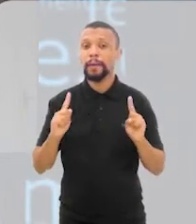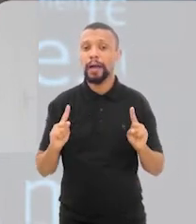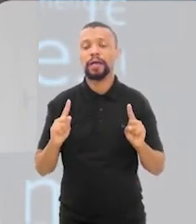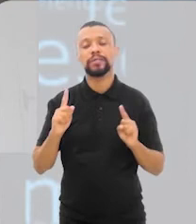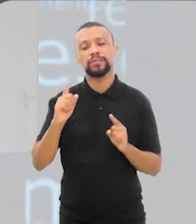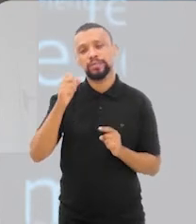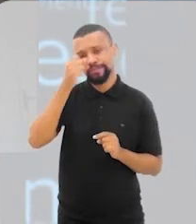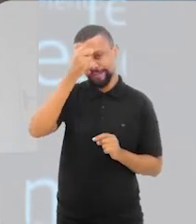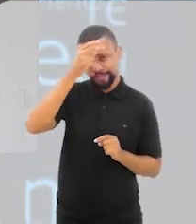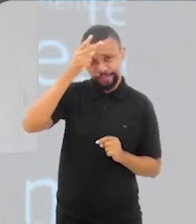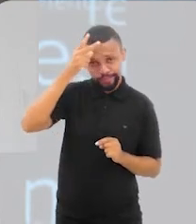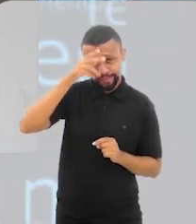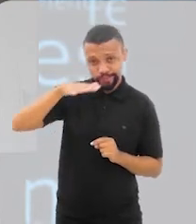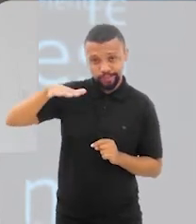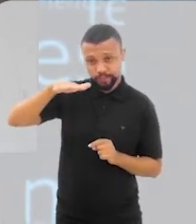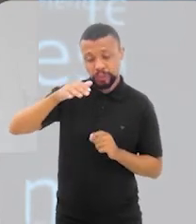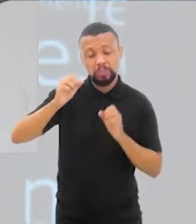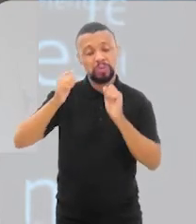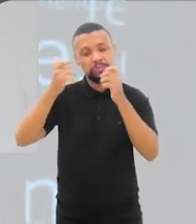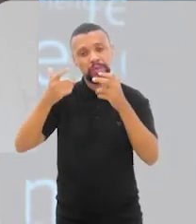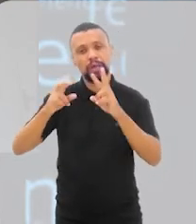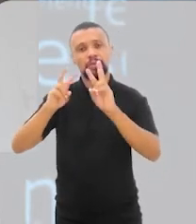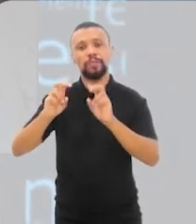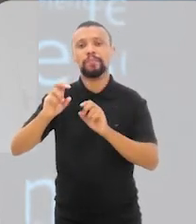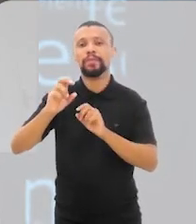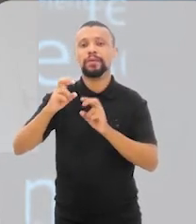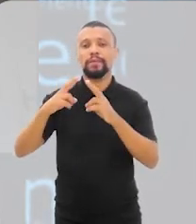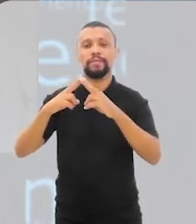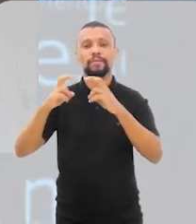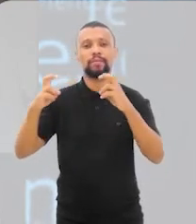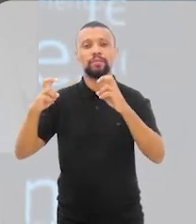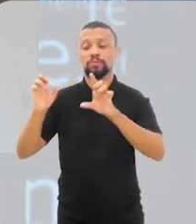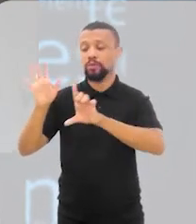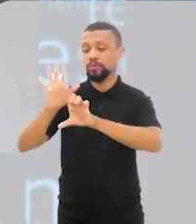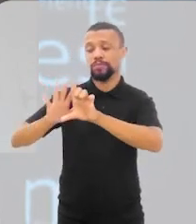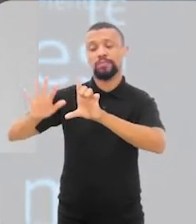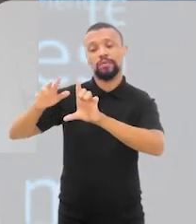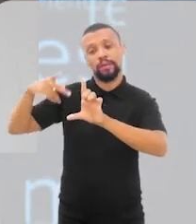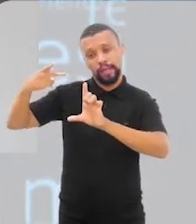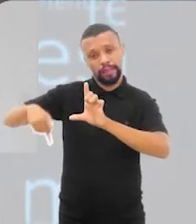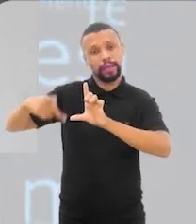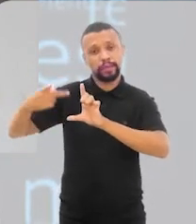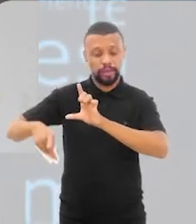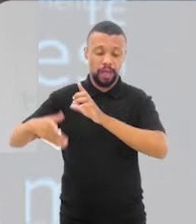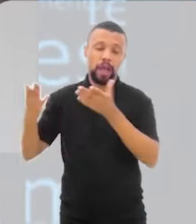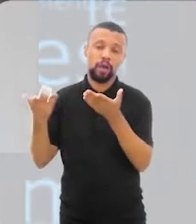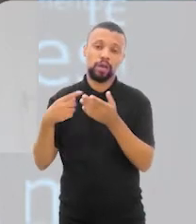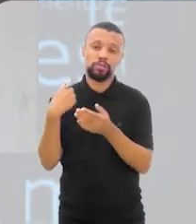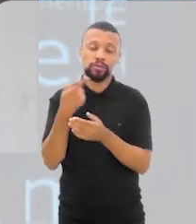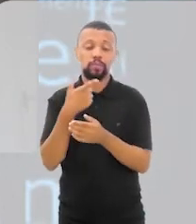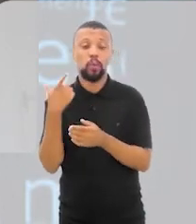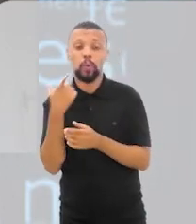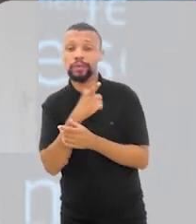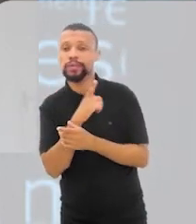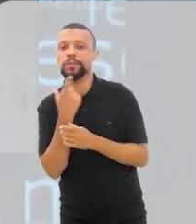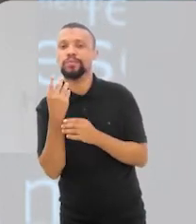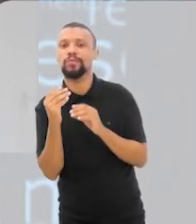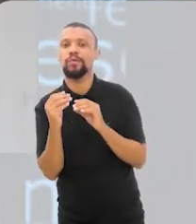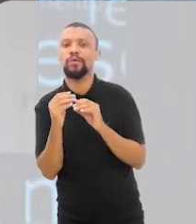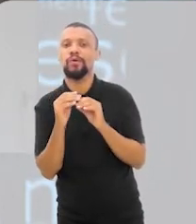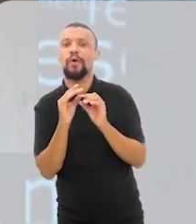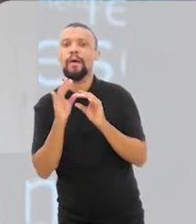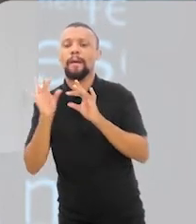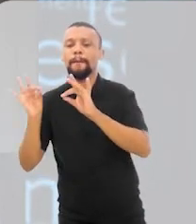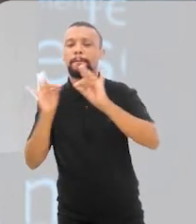Mas a cidade, principalmente aqui, eu posso falar de Florianópolis porque o nosso observatório é daqui, agora que a gente está expandindo,